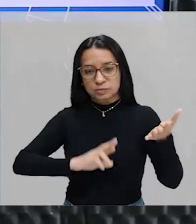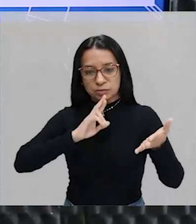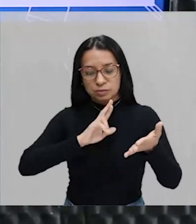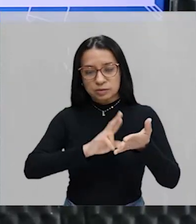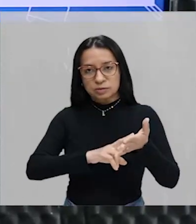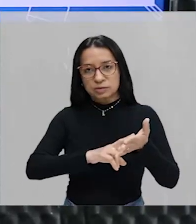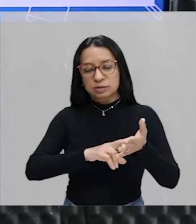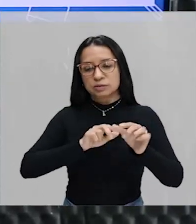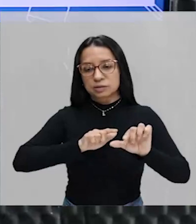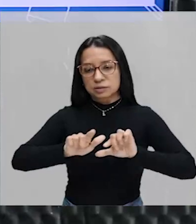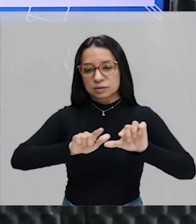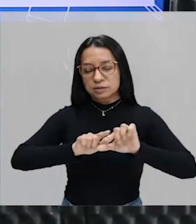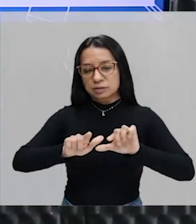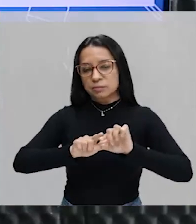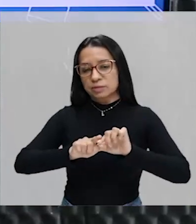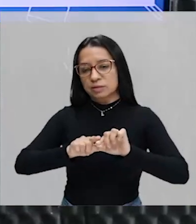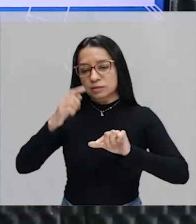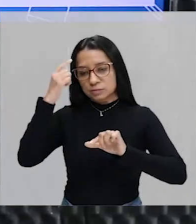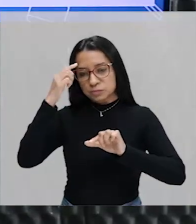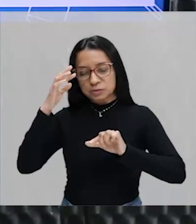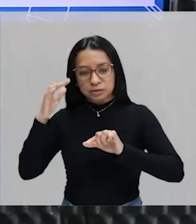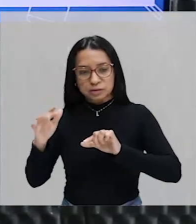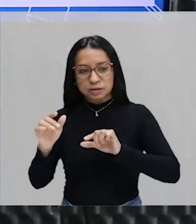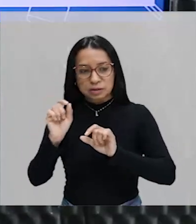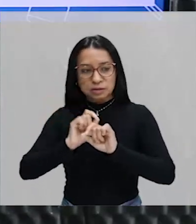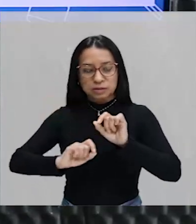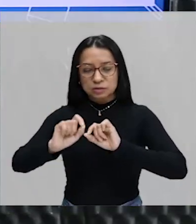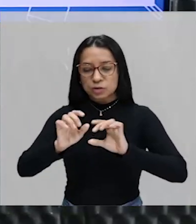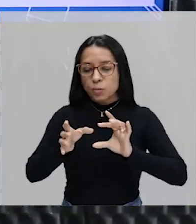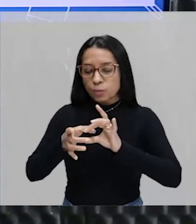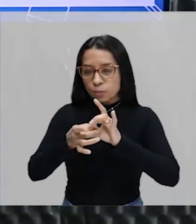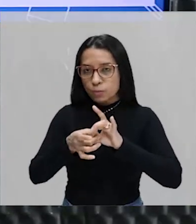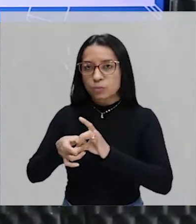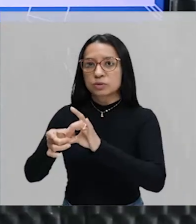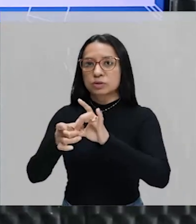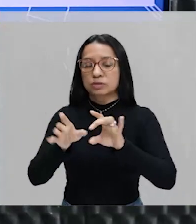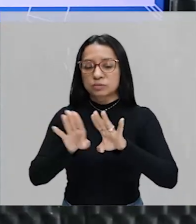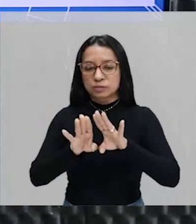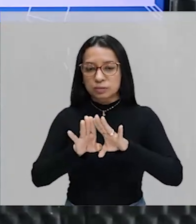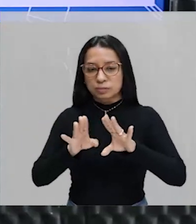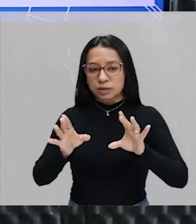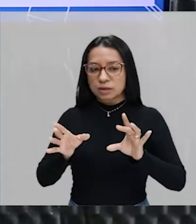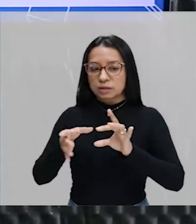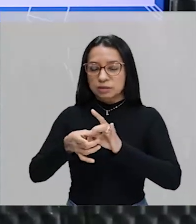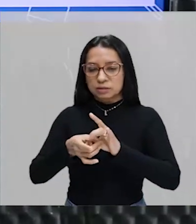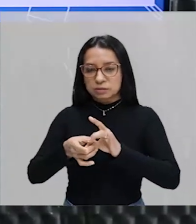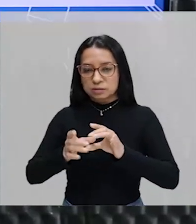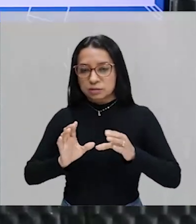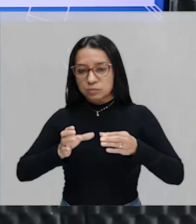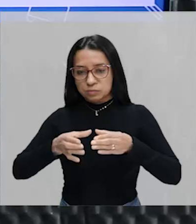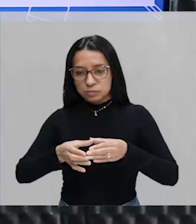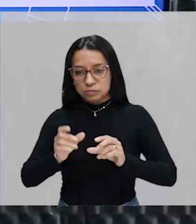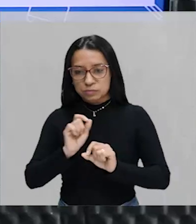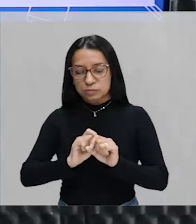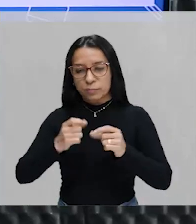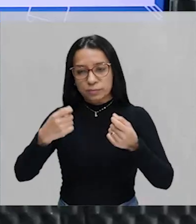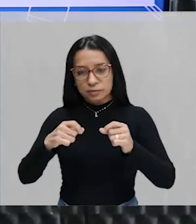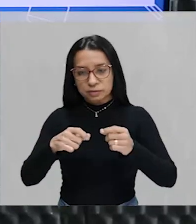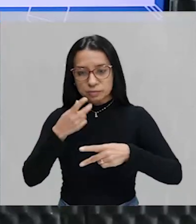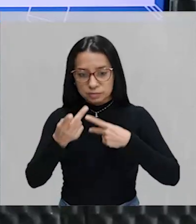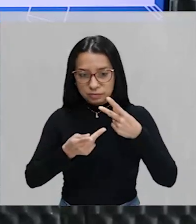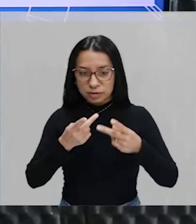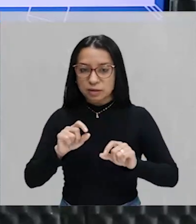ideias de união e interseção de conjuntos, tá bom? No caso aqui, para a letra A, nós precisamos dizer qual é o